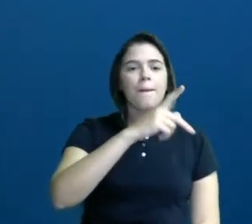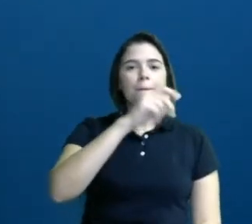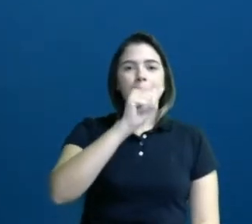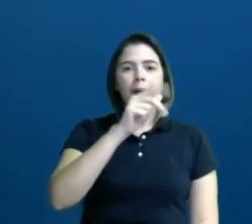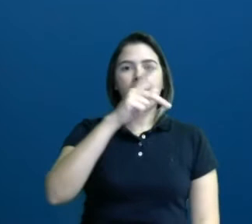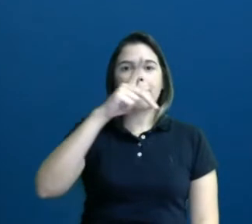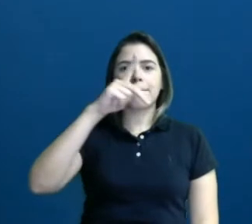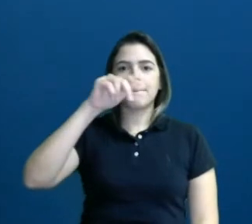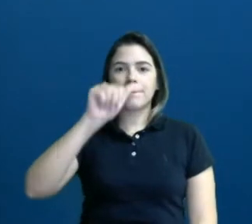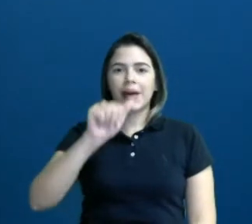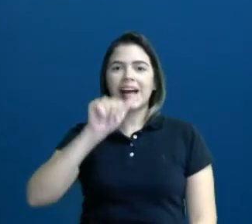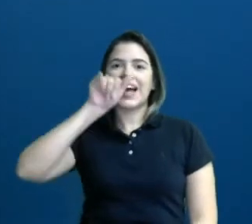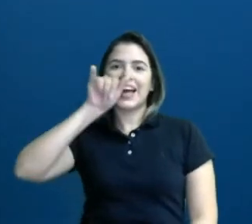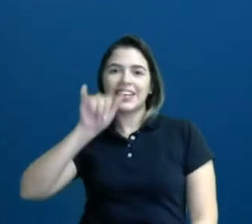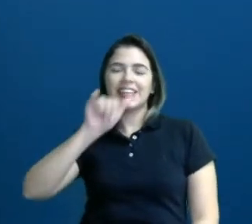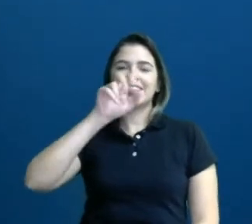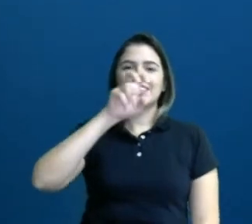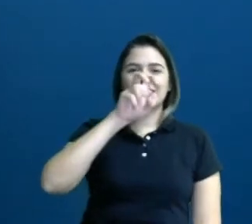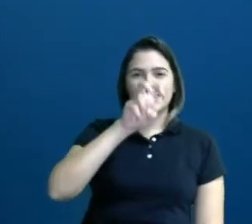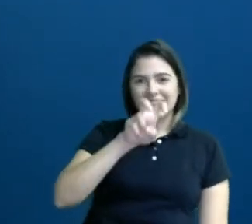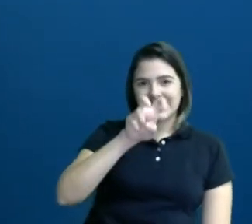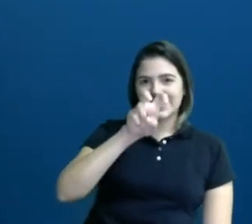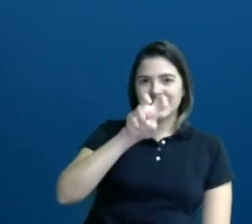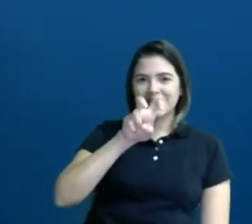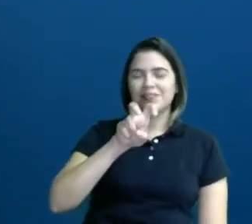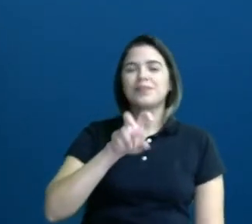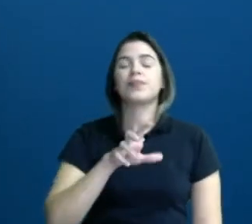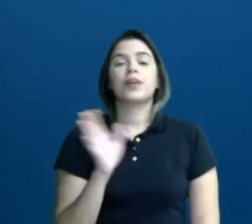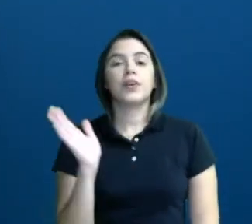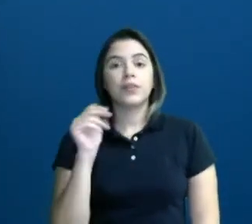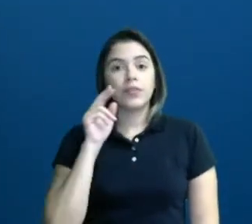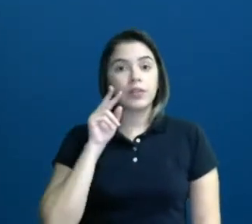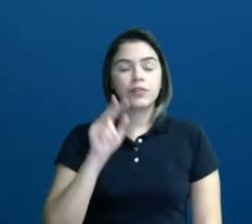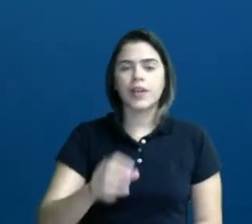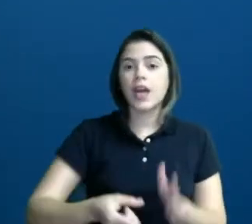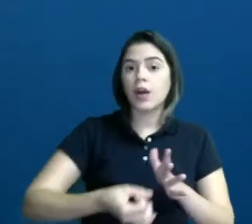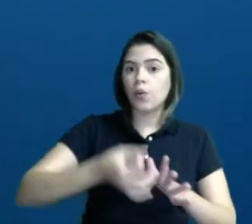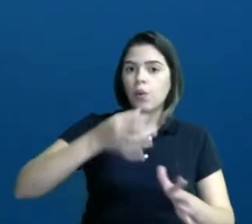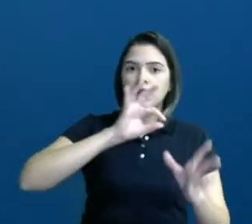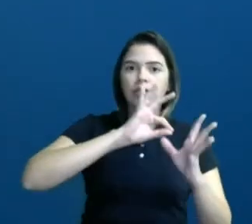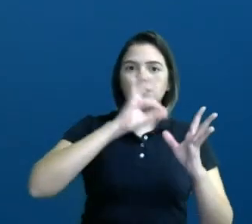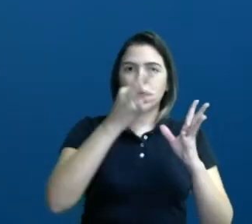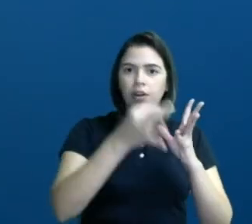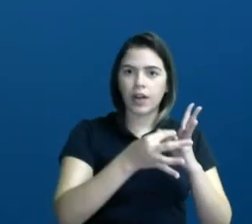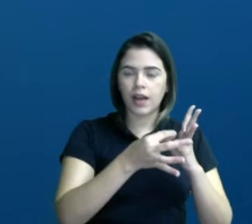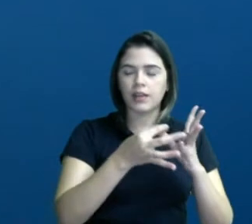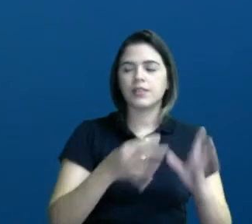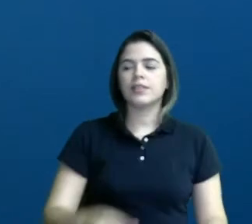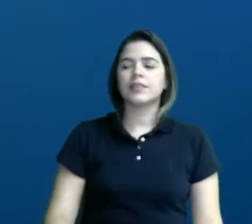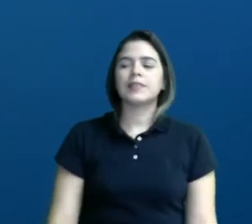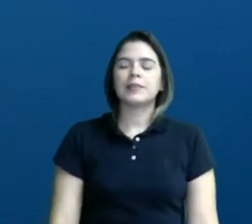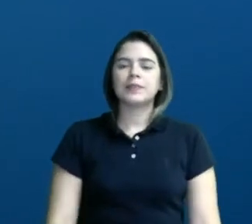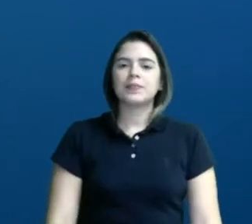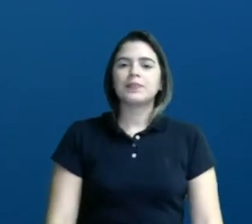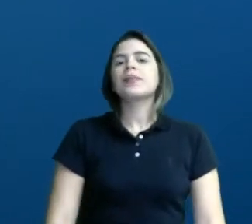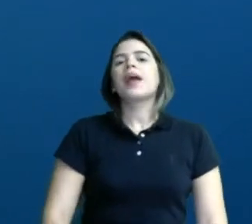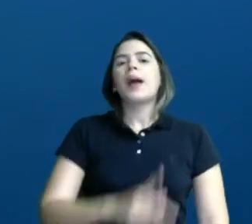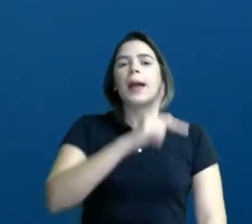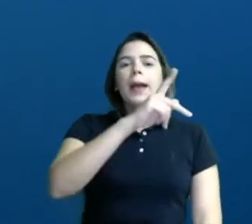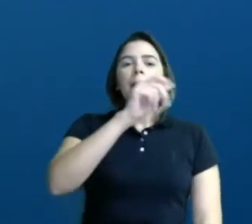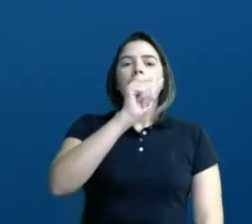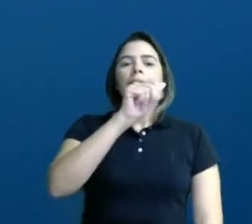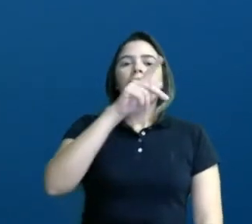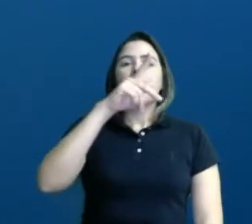Papai. Cinco letrinhas. Então, vamos ver agora quantas vogais. A palavra